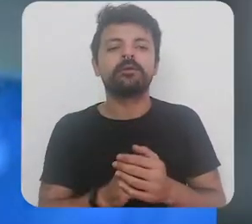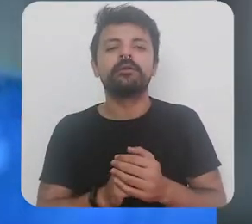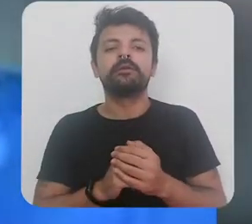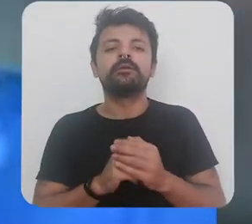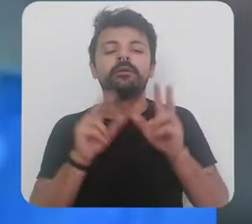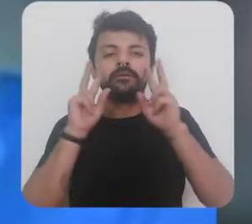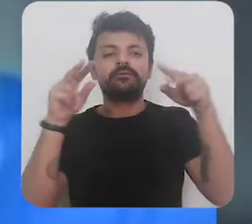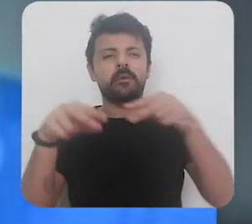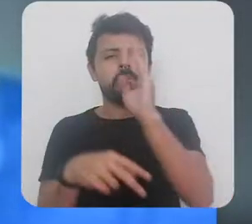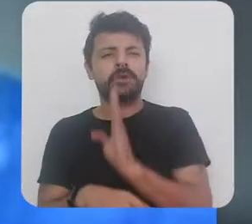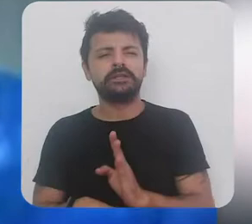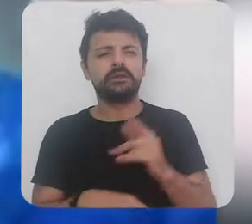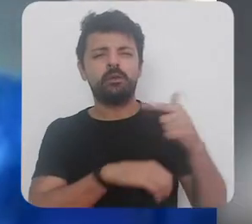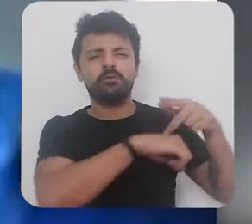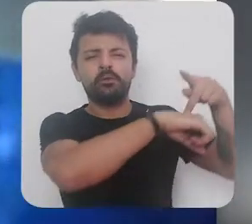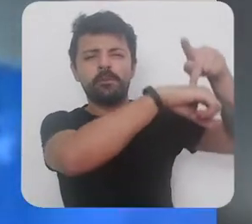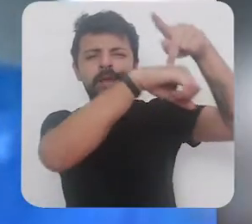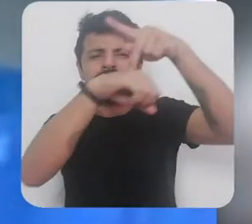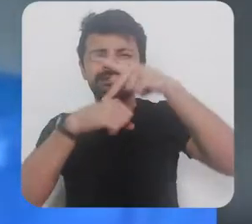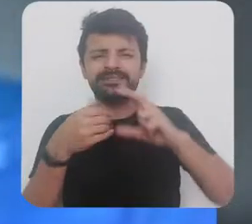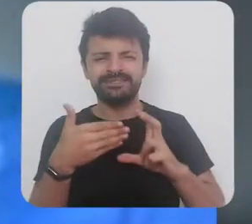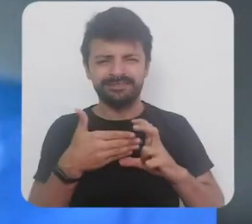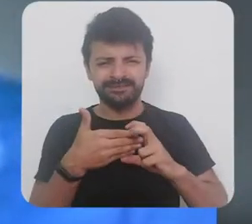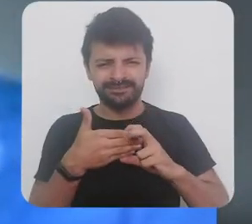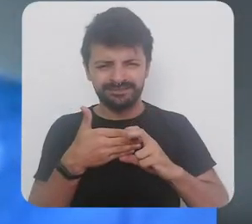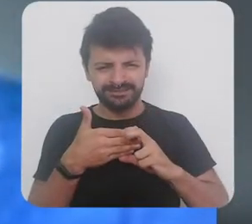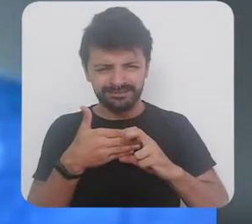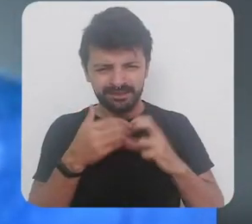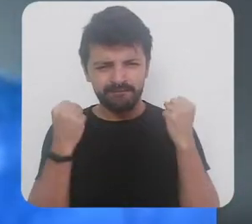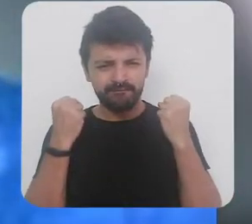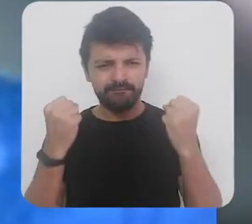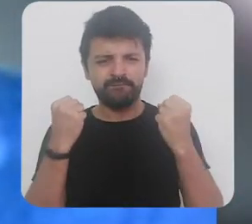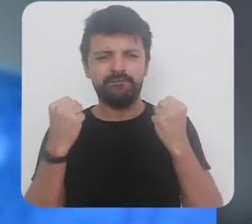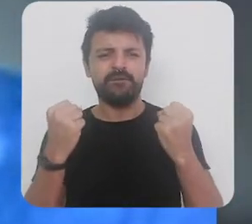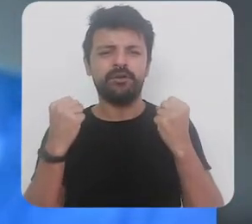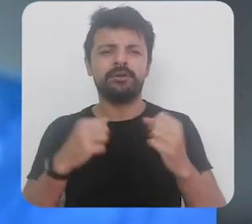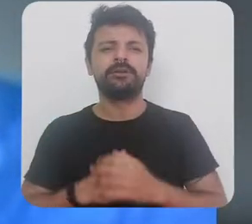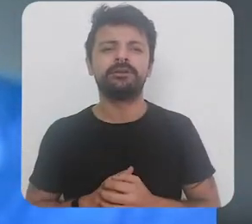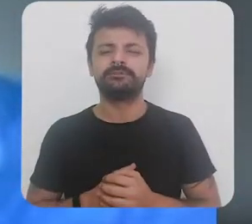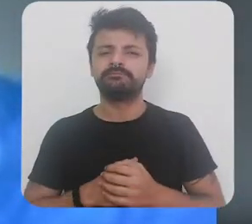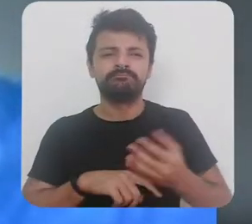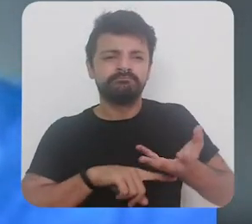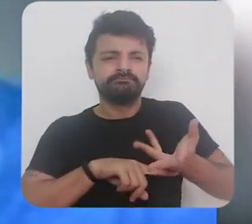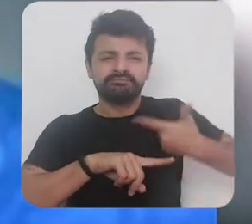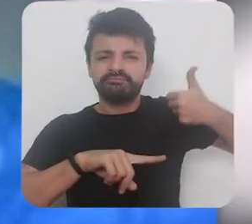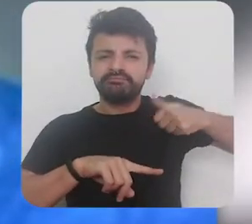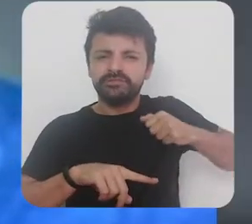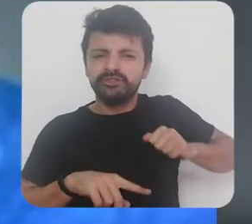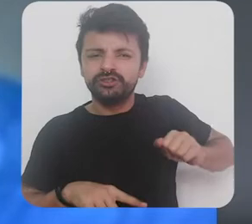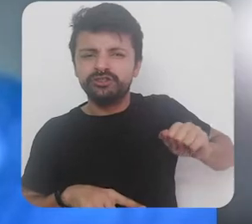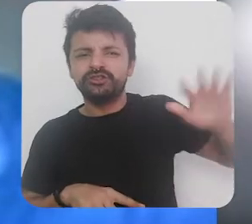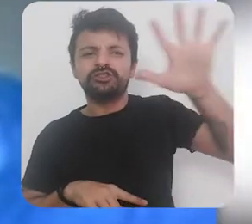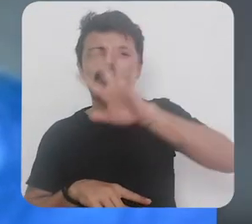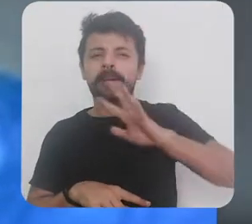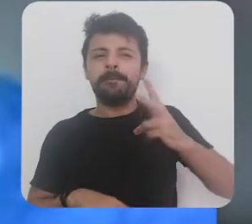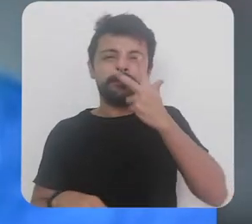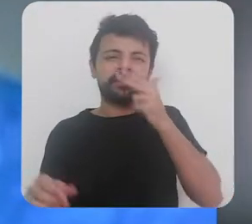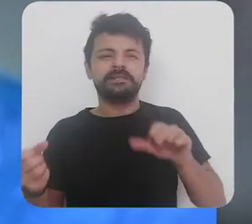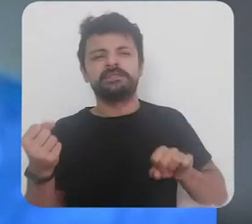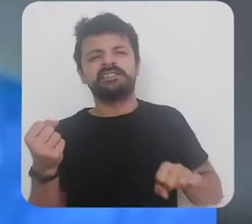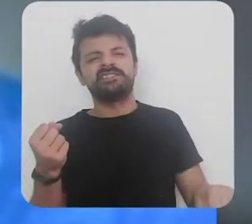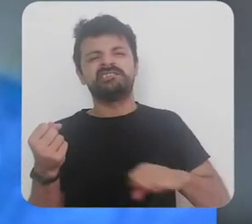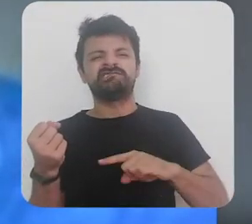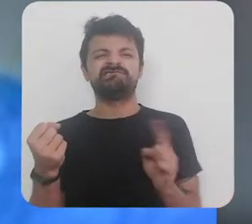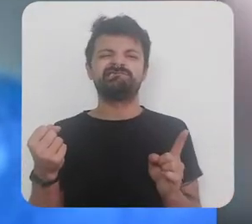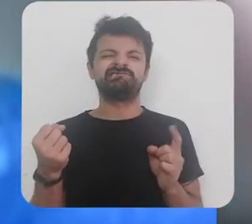a gente via o Brasil e outros países numa linha liberal muito forte pé no fundo do acelerador liberal estamos na